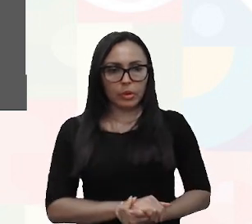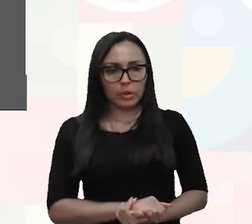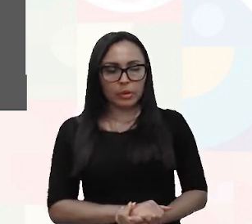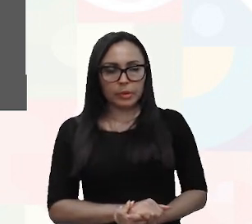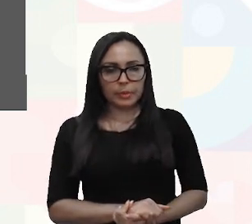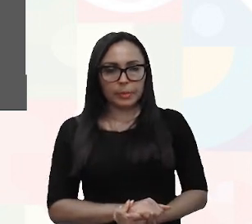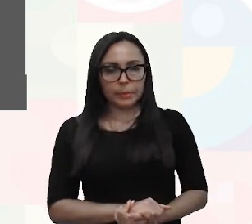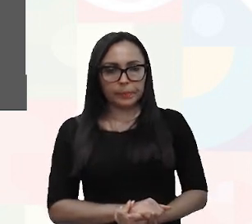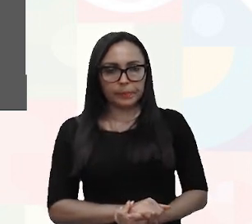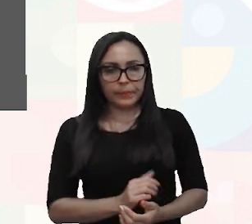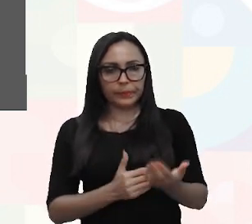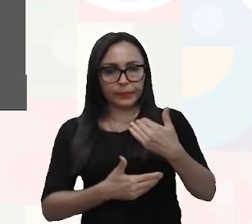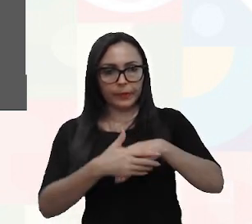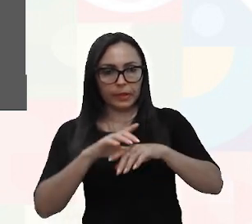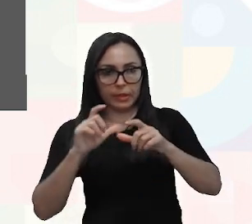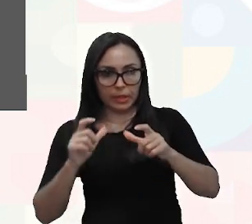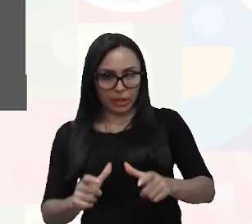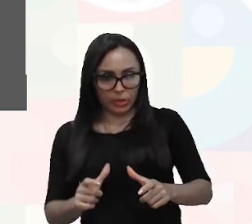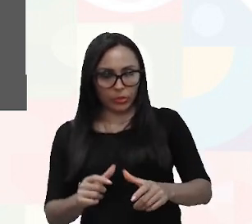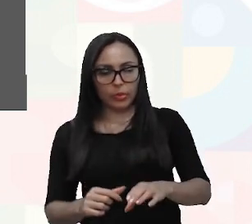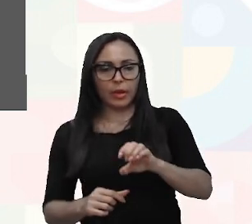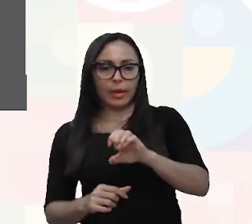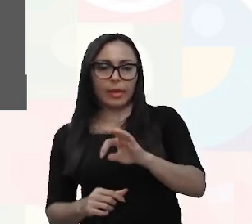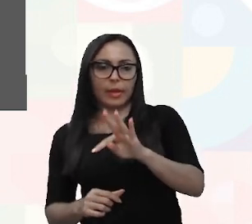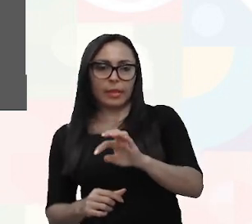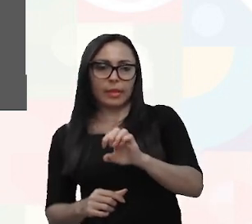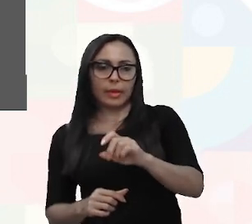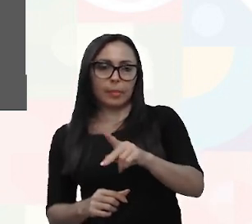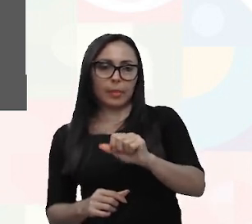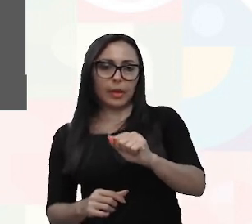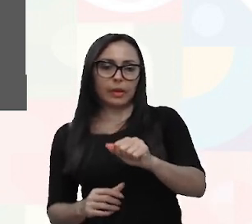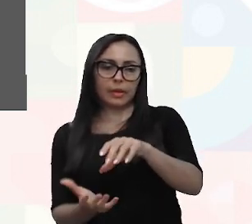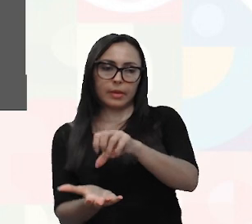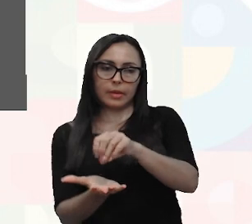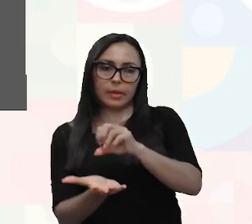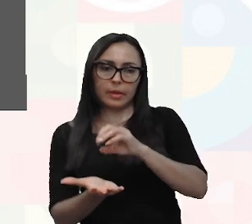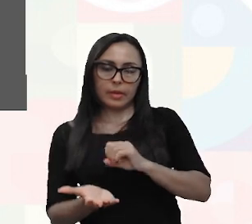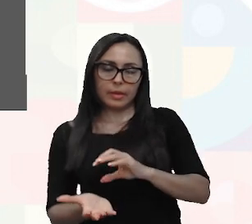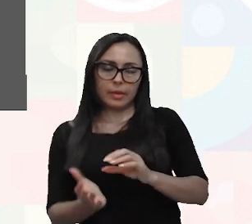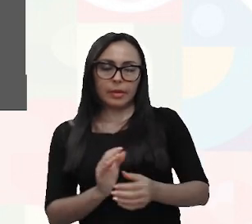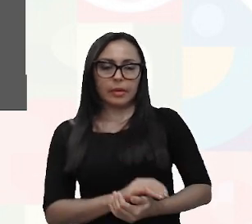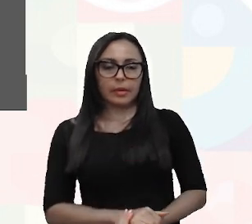Interna, porque a gente está dentro do estudo da ETEPAC, professora,